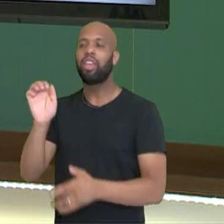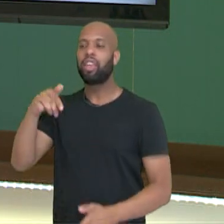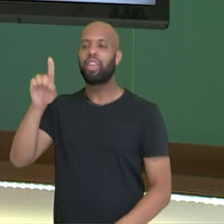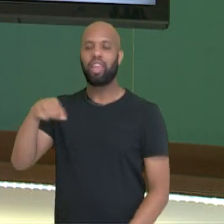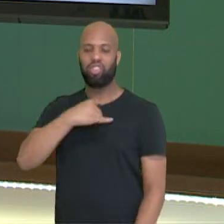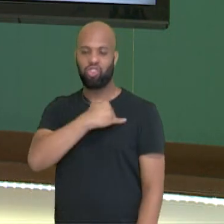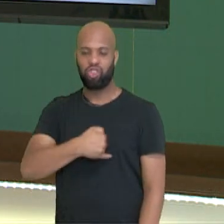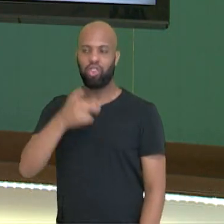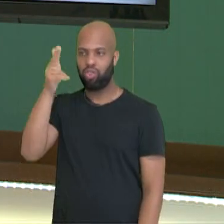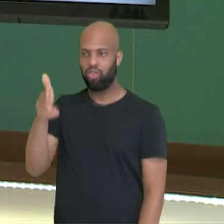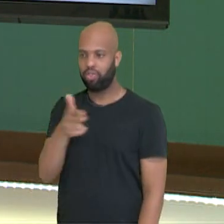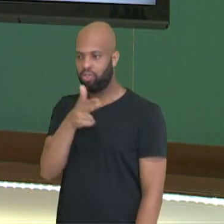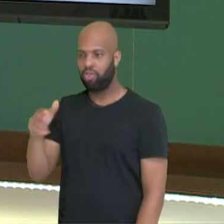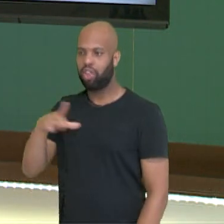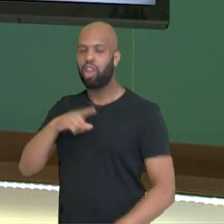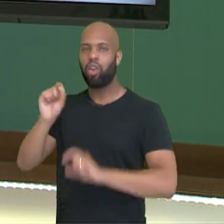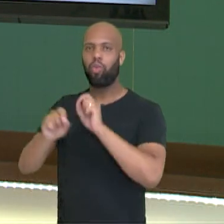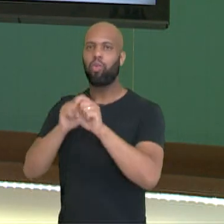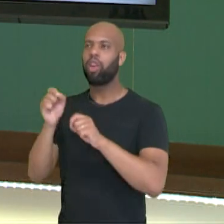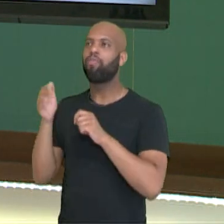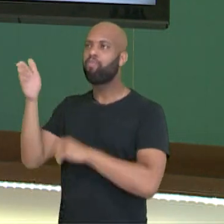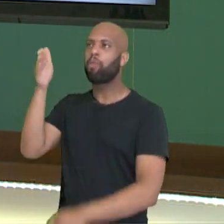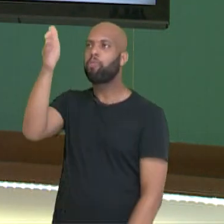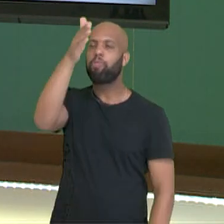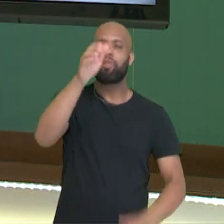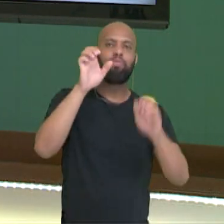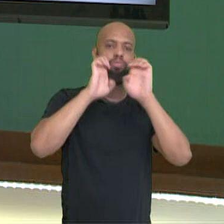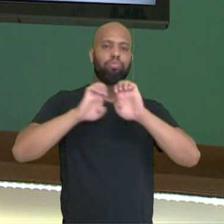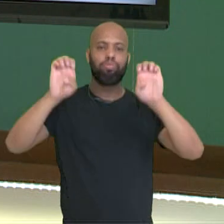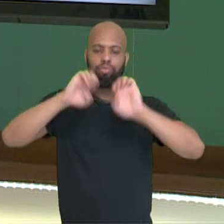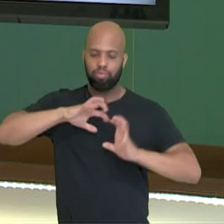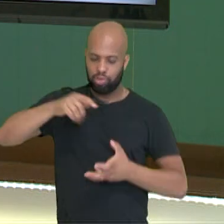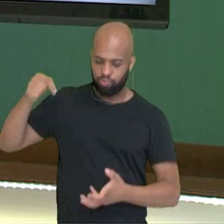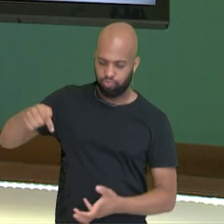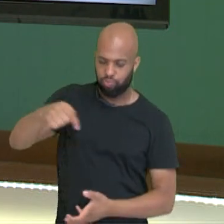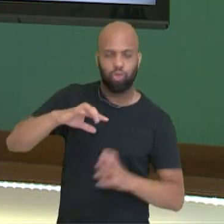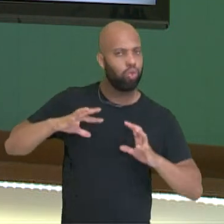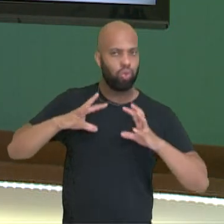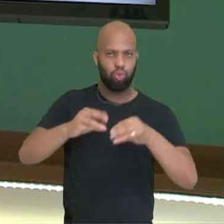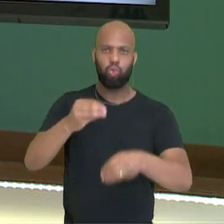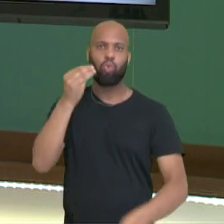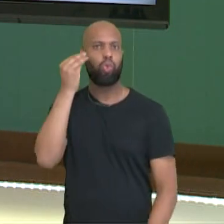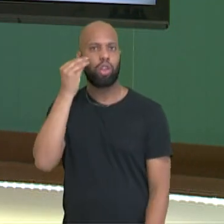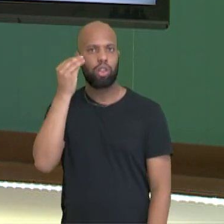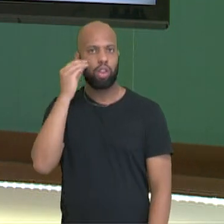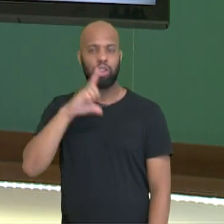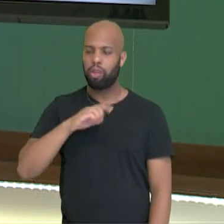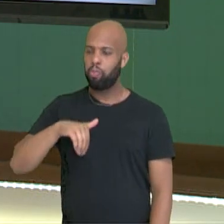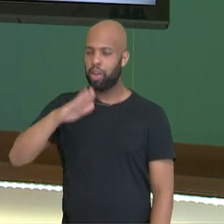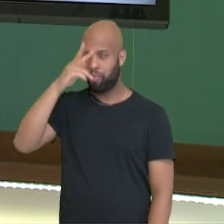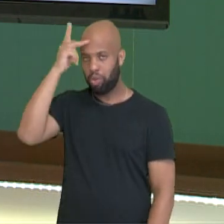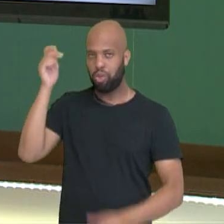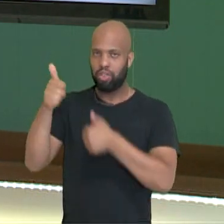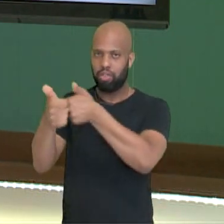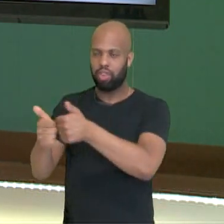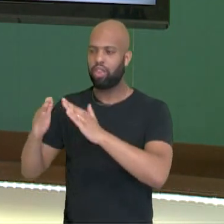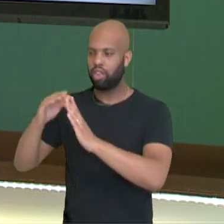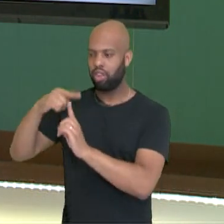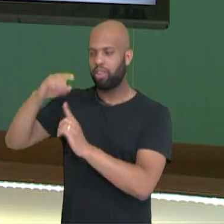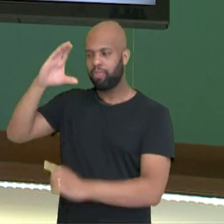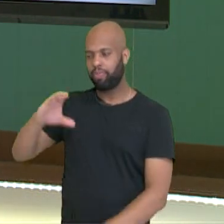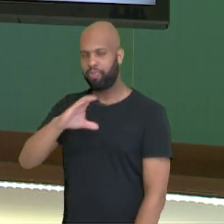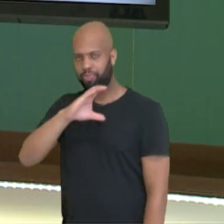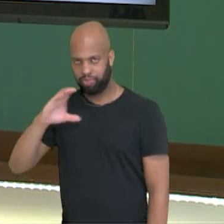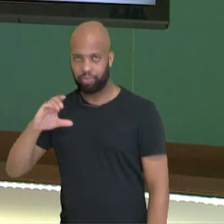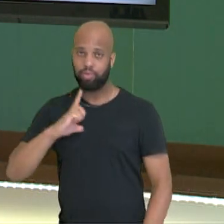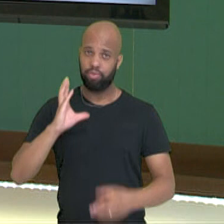que eram padres frades, que sairiam evangelizando o planeta inteiro, na motivação de ter mais e mais fiéis para a Igreja Católica. Então,